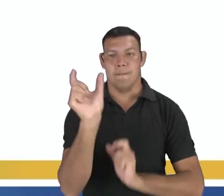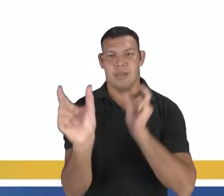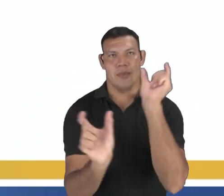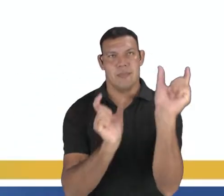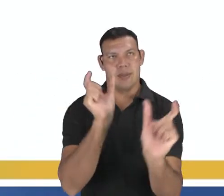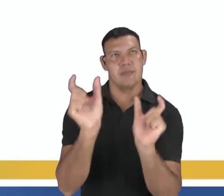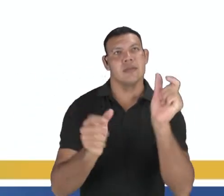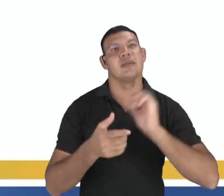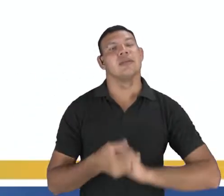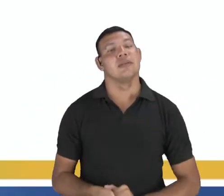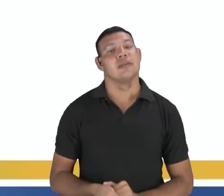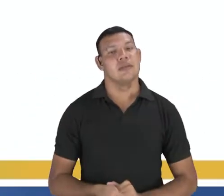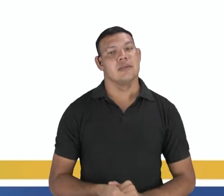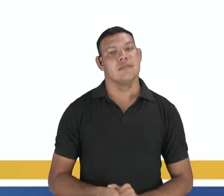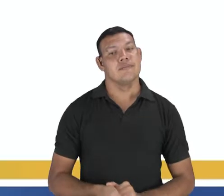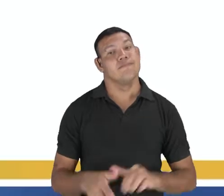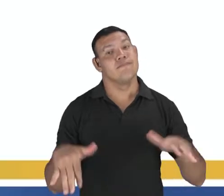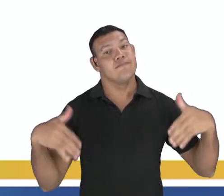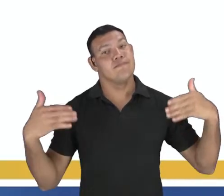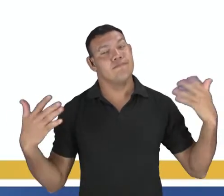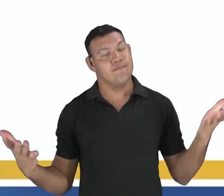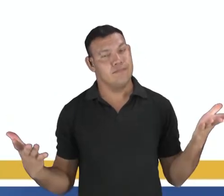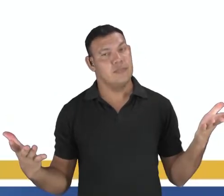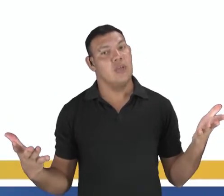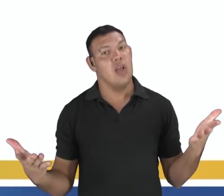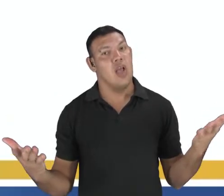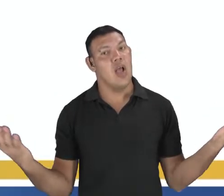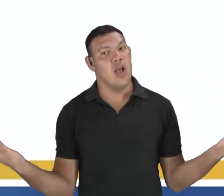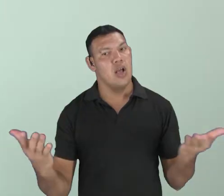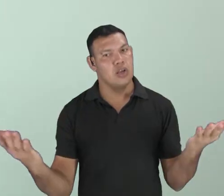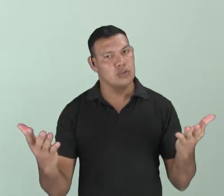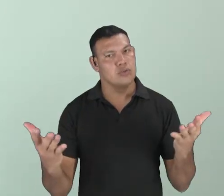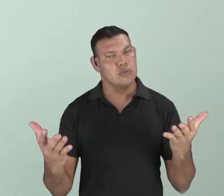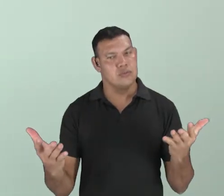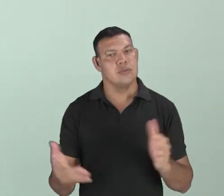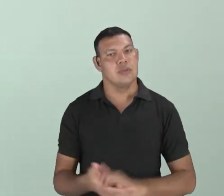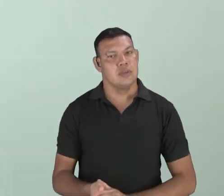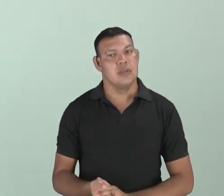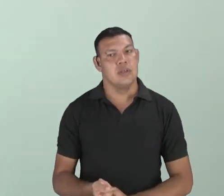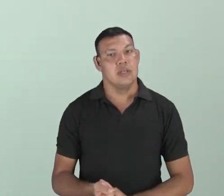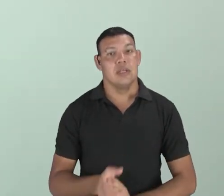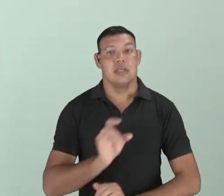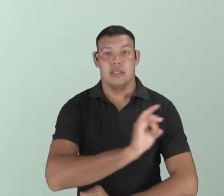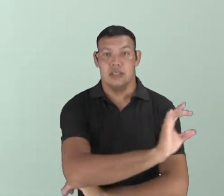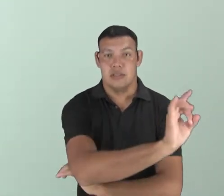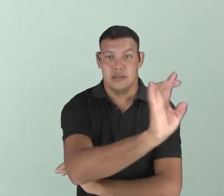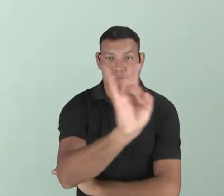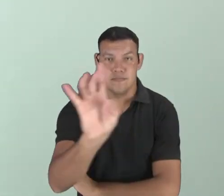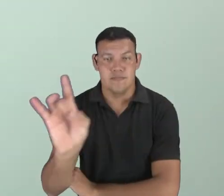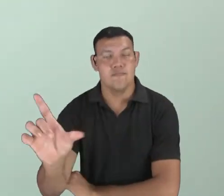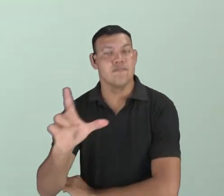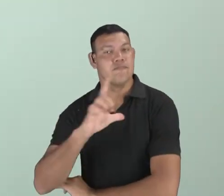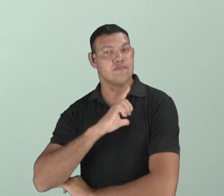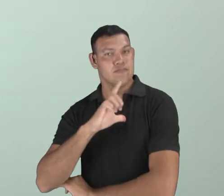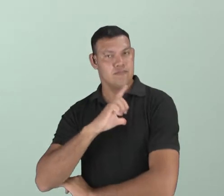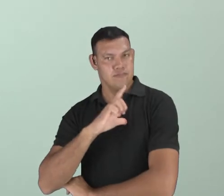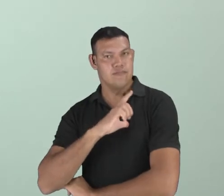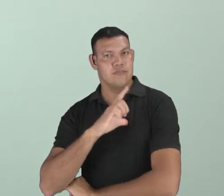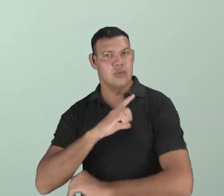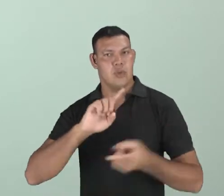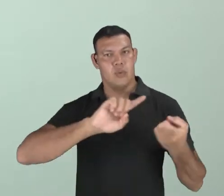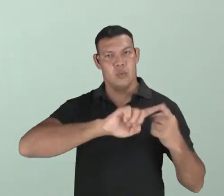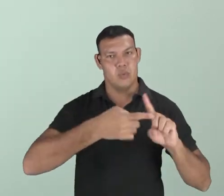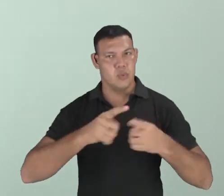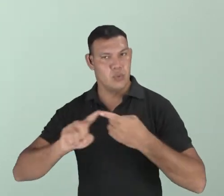Assim, nós vamos, para cada movimento desse, nós vamos ter uma variação diferente.